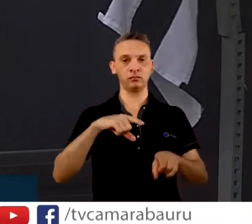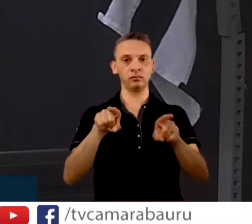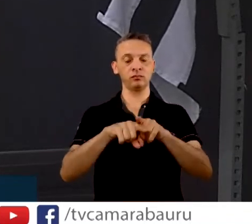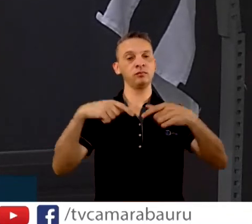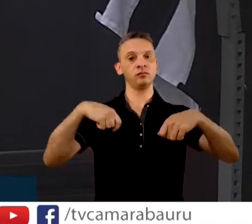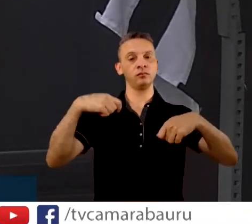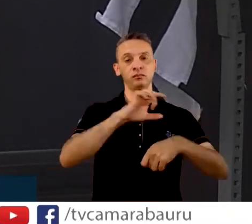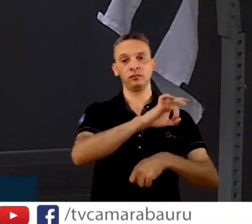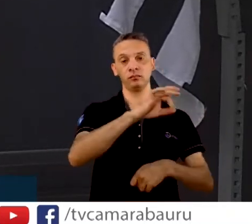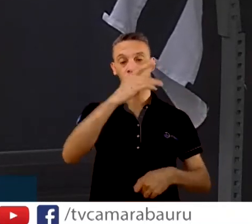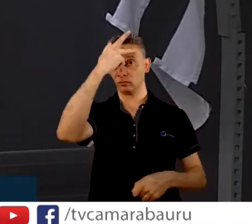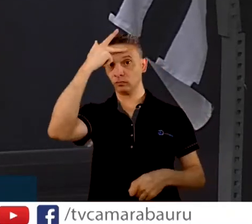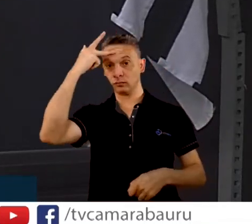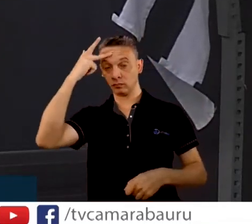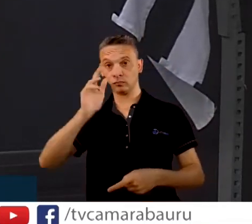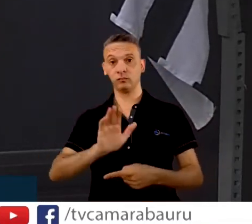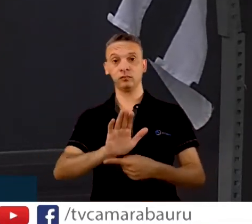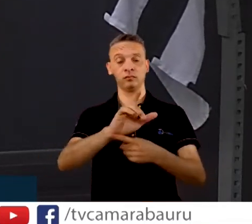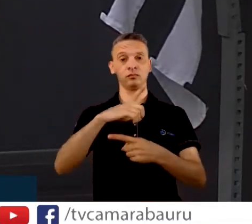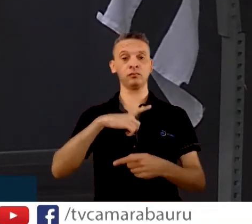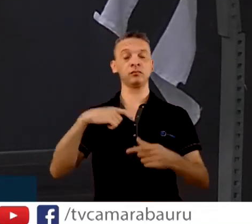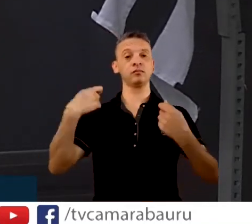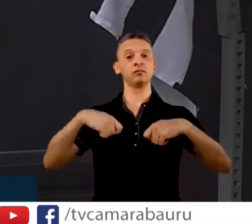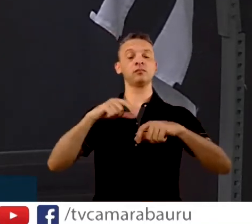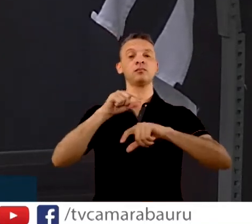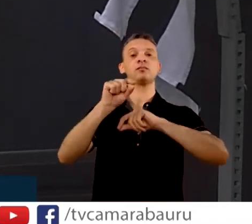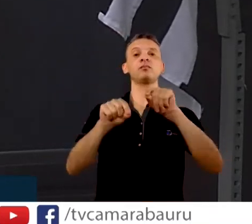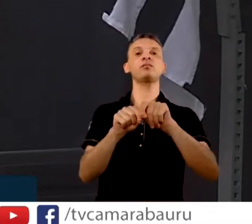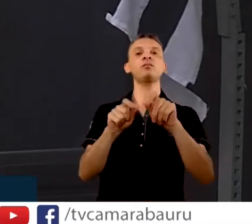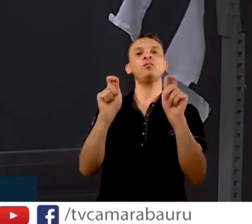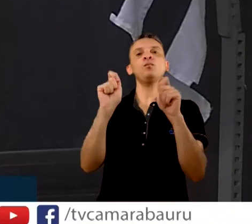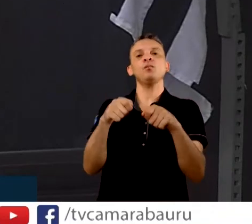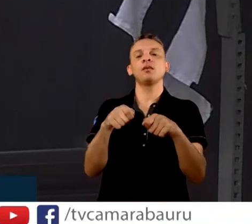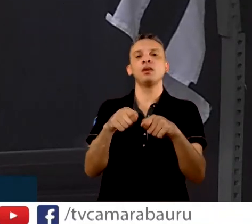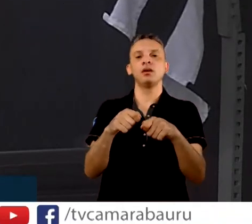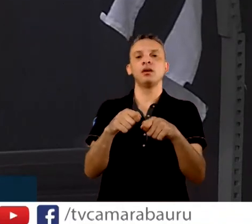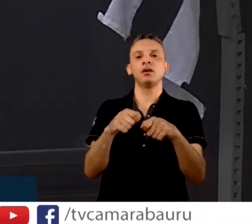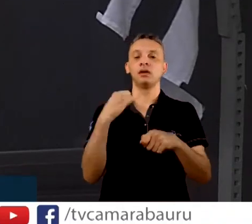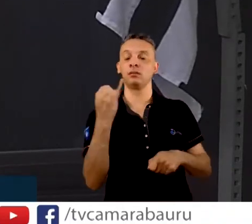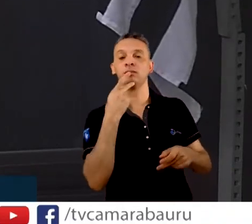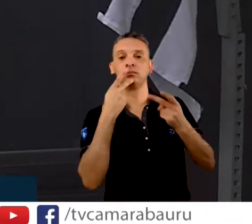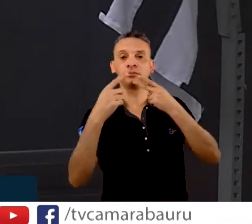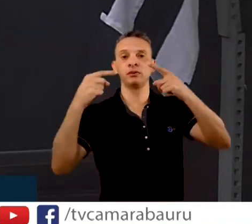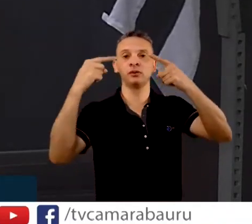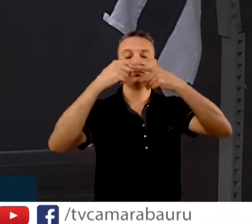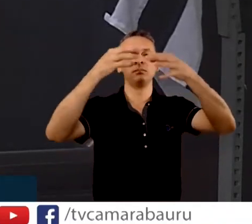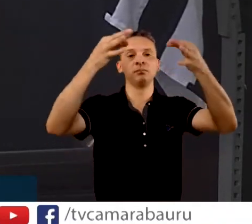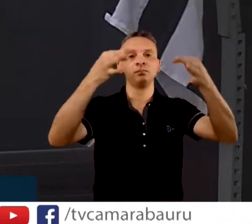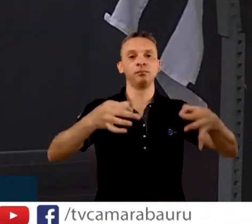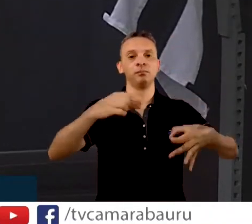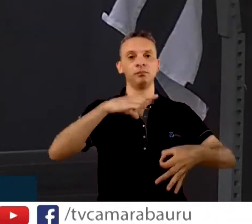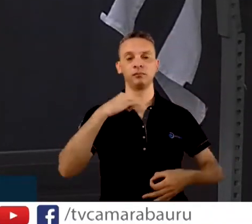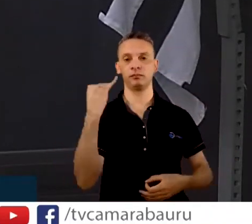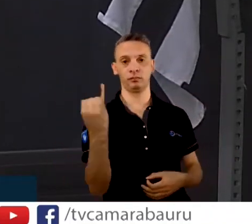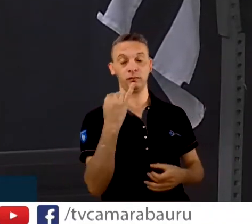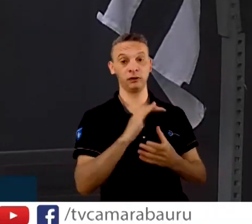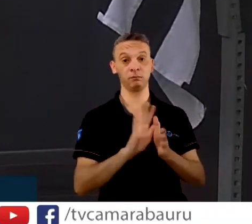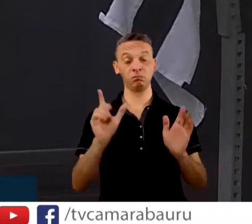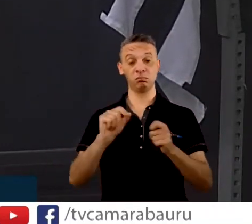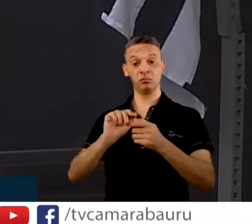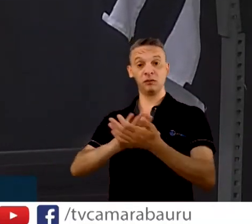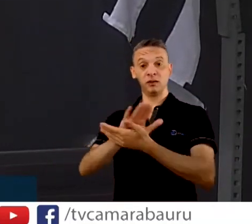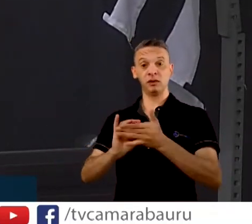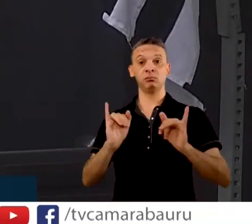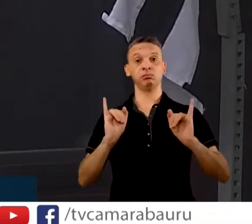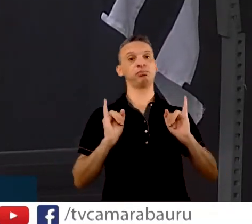gestores. Que tem a sua amplitude de fazer justo com aquilo que sabe. Agora, se não faz, é porque realmente ou